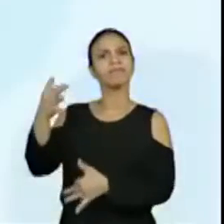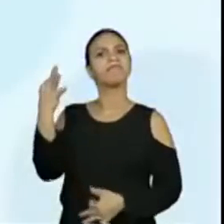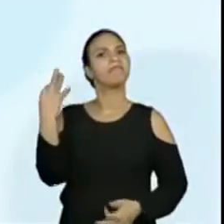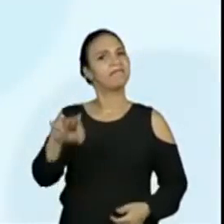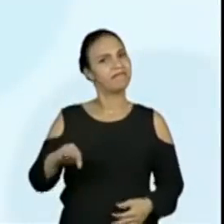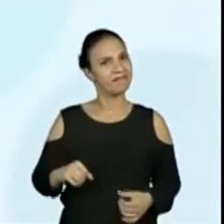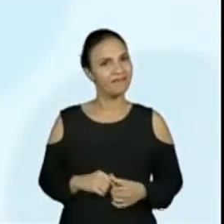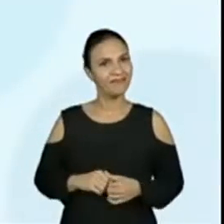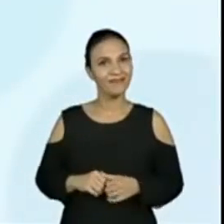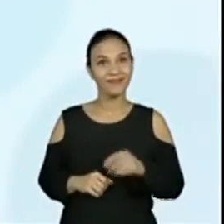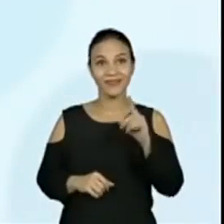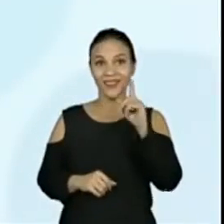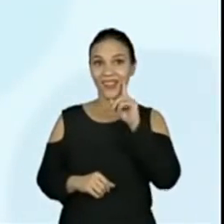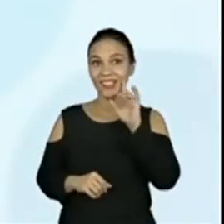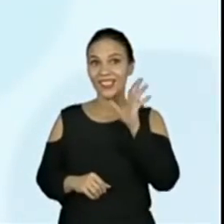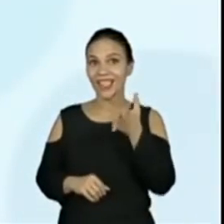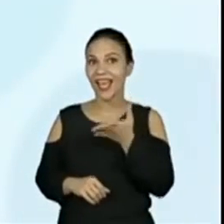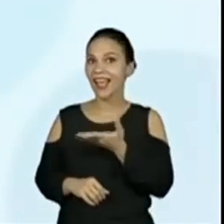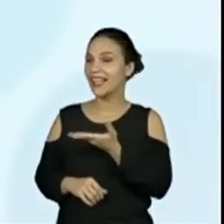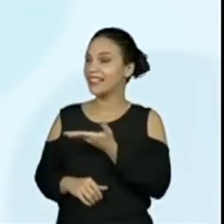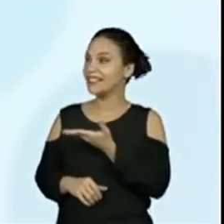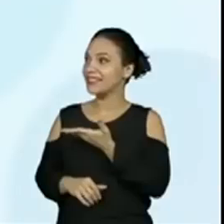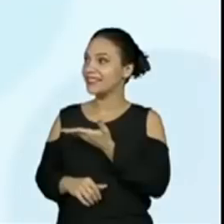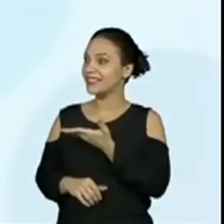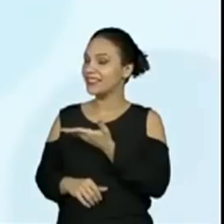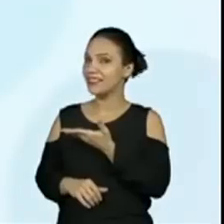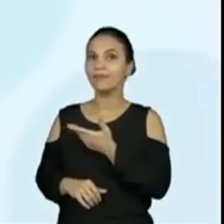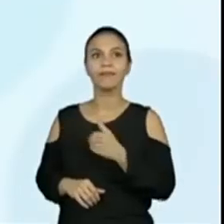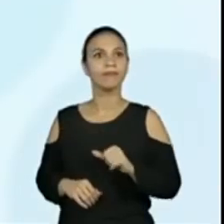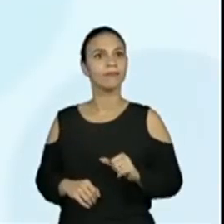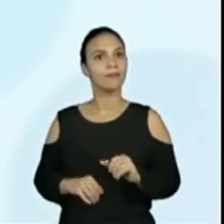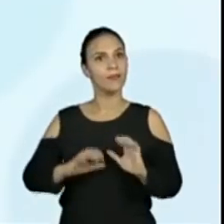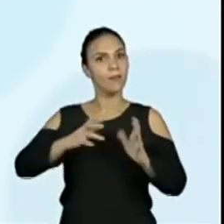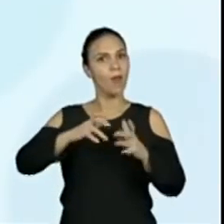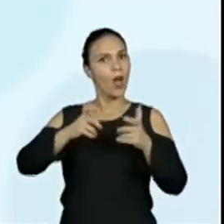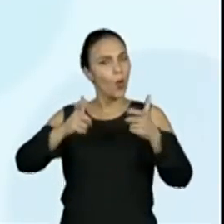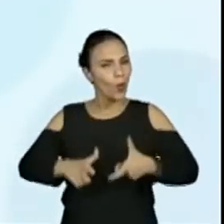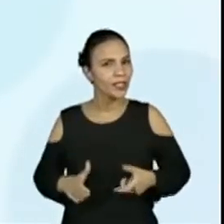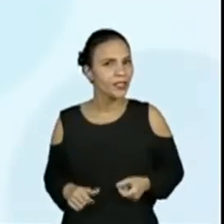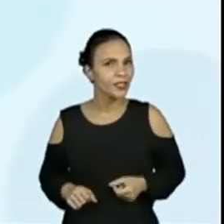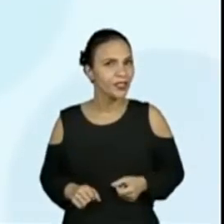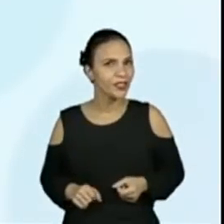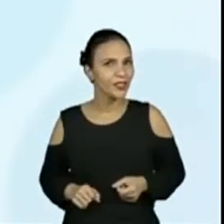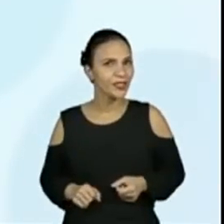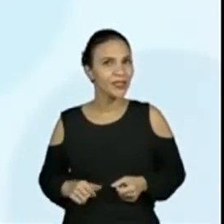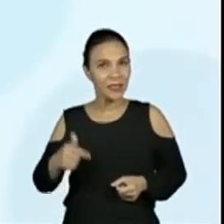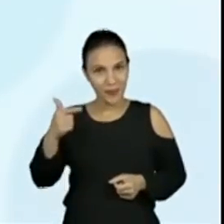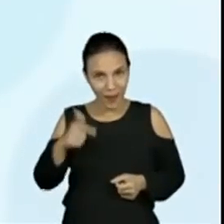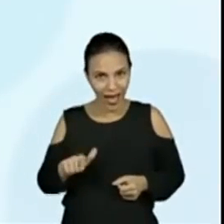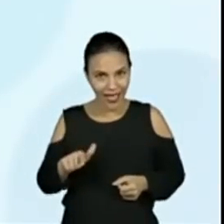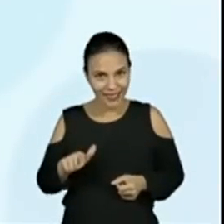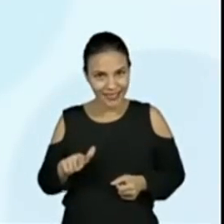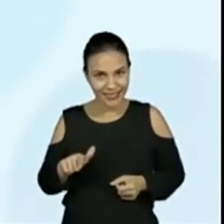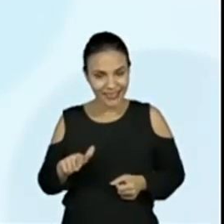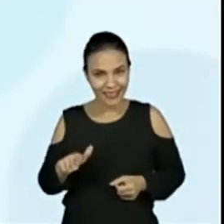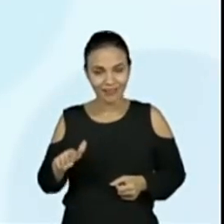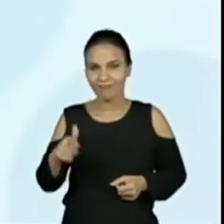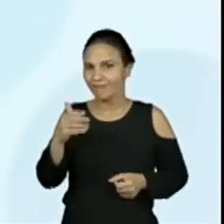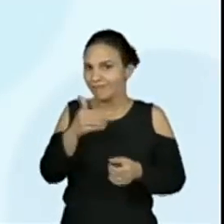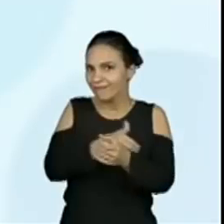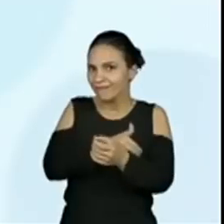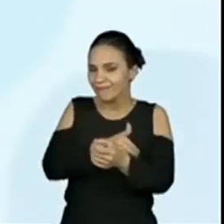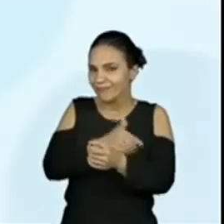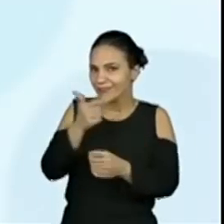começando a ver o que é tem aí por trás. E onde essa bola caiu, hein? Vamos para o nosso próximo enigma.